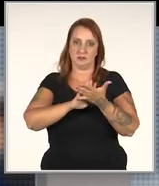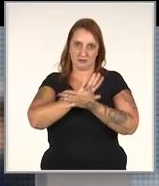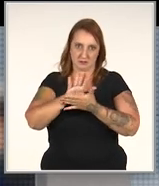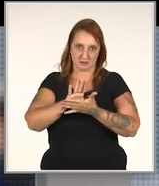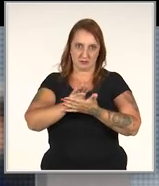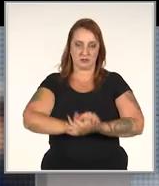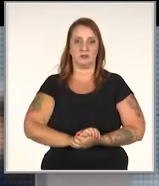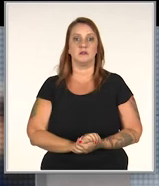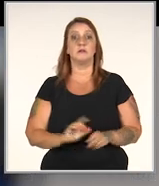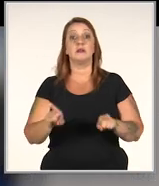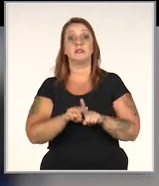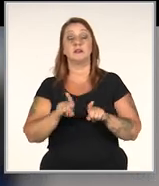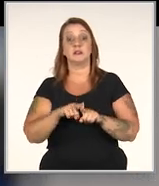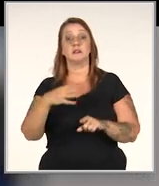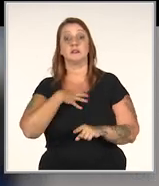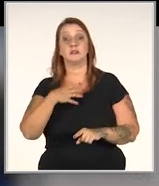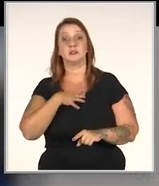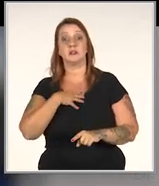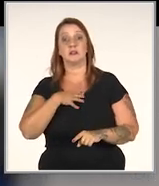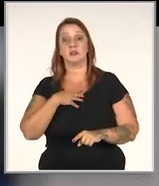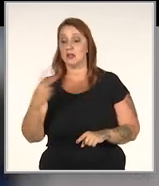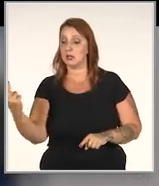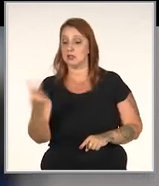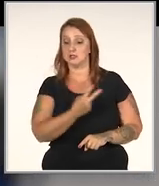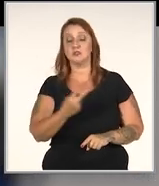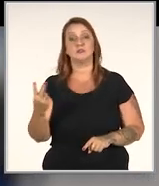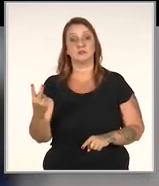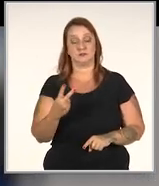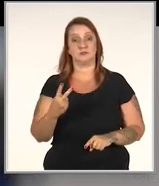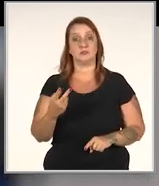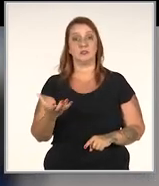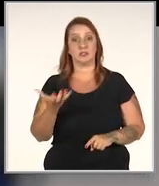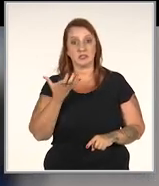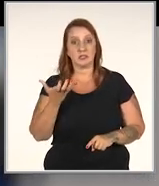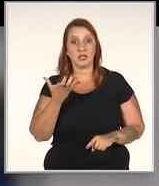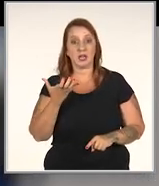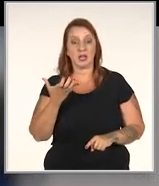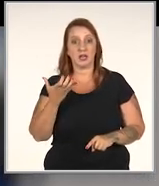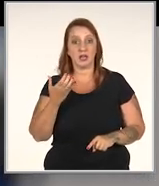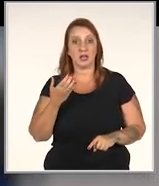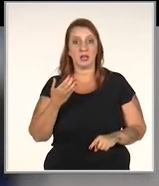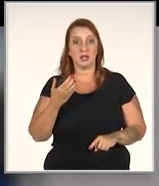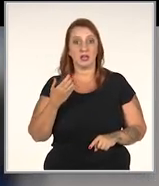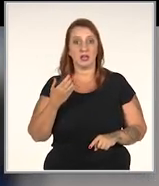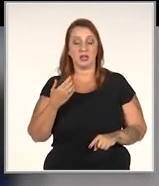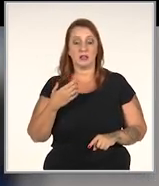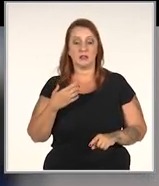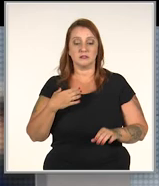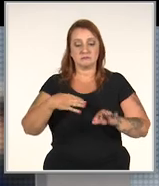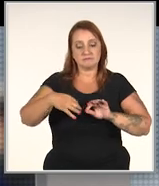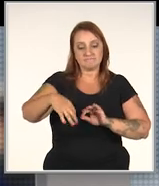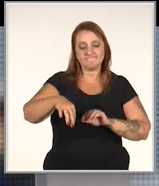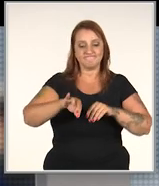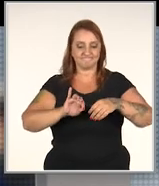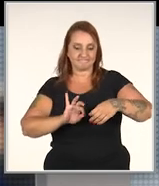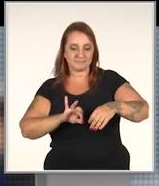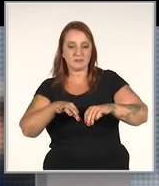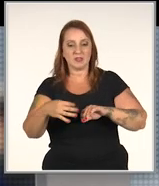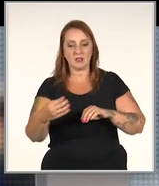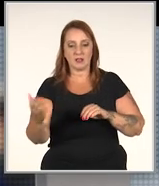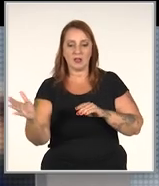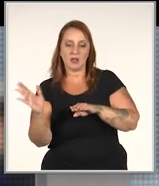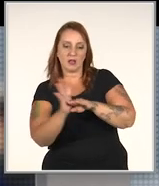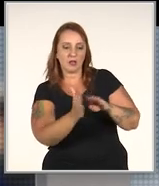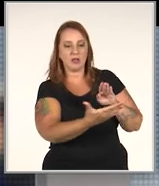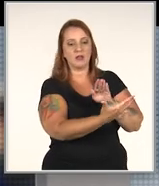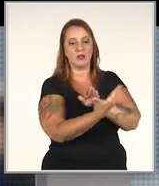ao lugar nenhum, né? Mas também tem um tipo de conflito em que ambas as partes, elas tentam, elas vão dando pequenas sessões, né? Um